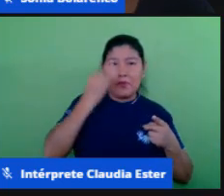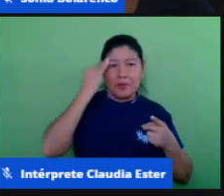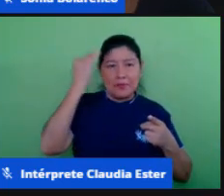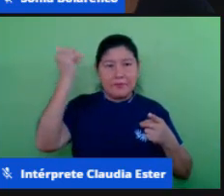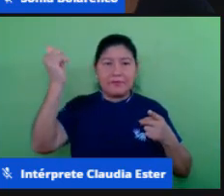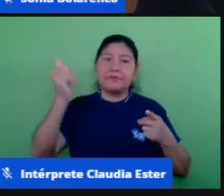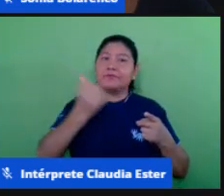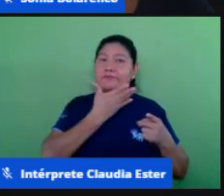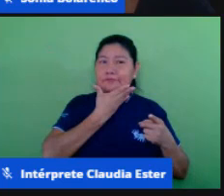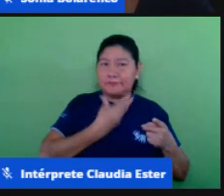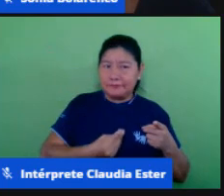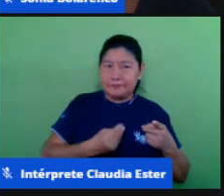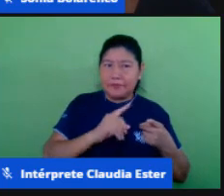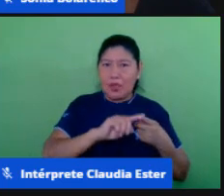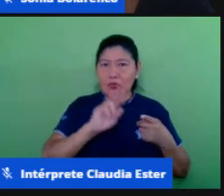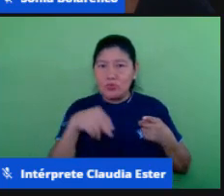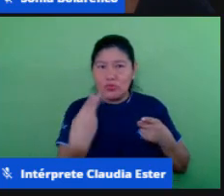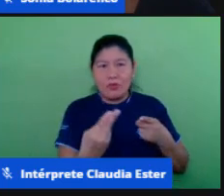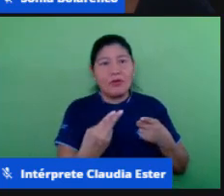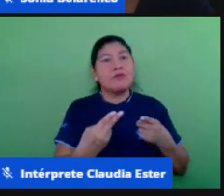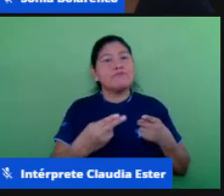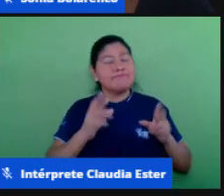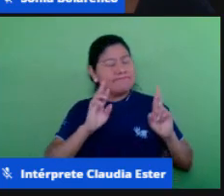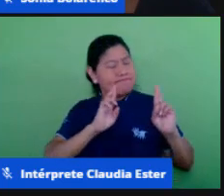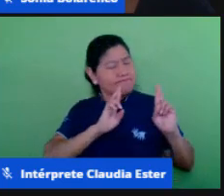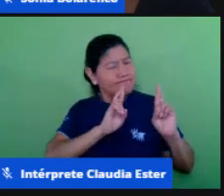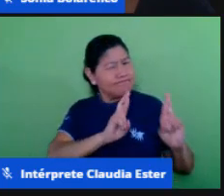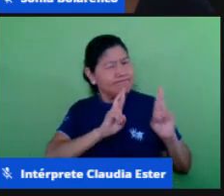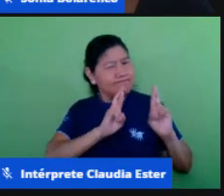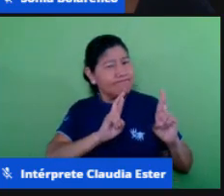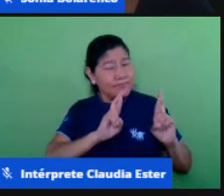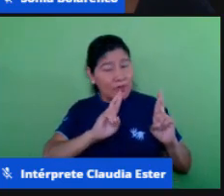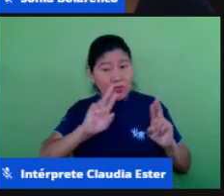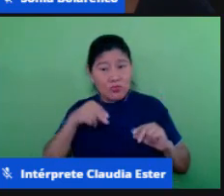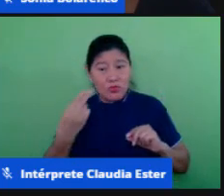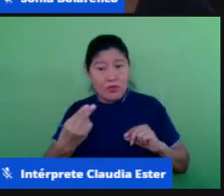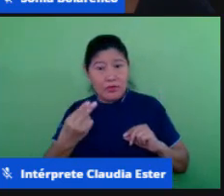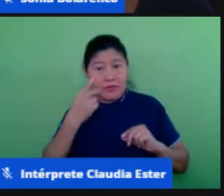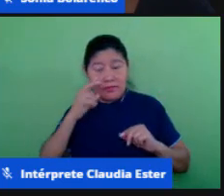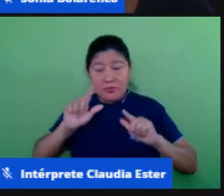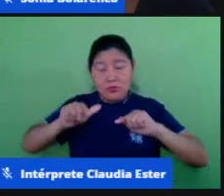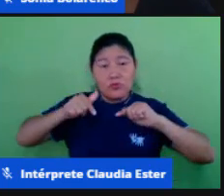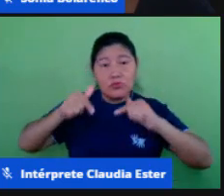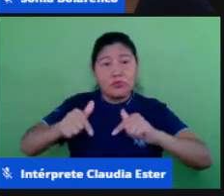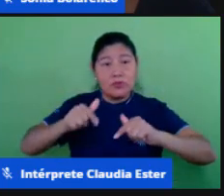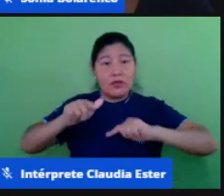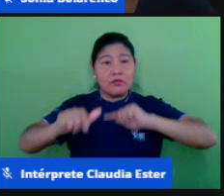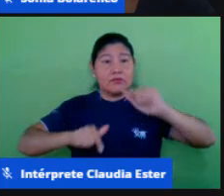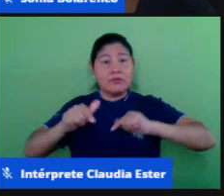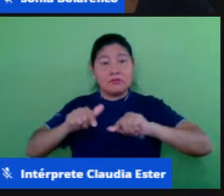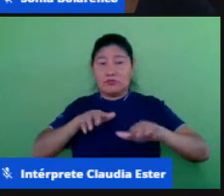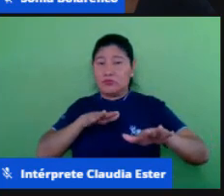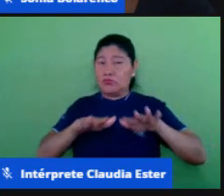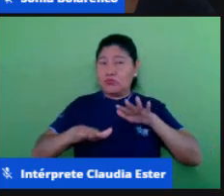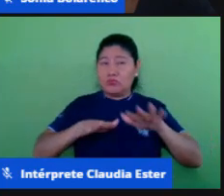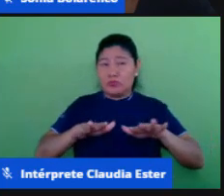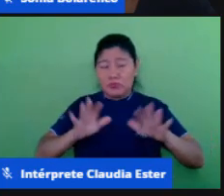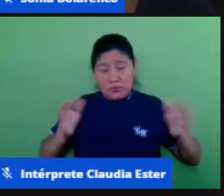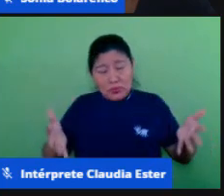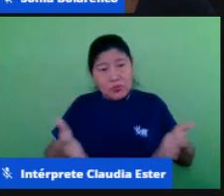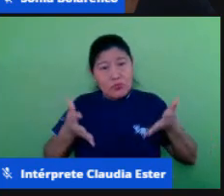nós somos a esperança o nosso trabalho a nossa ação o nosso agir docente